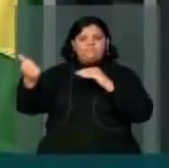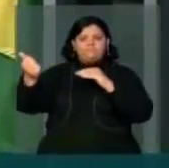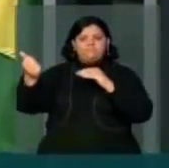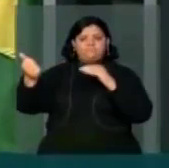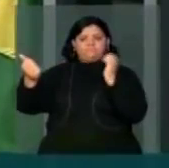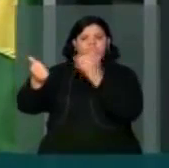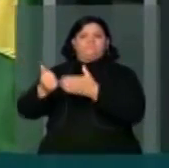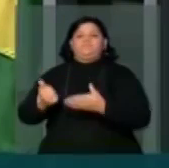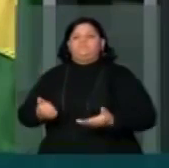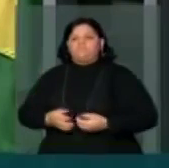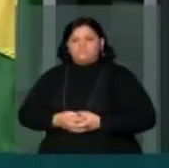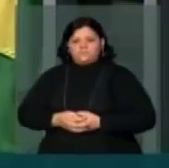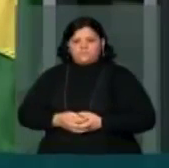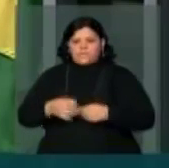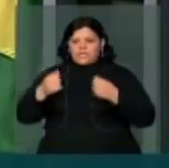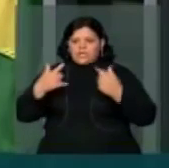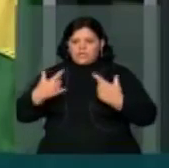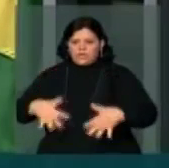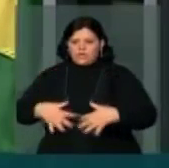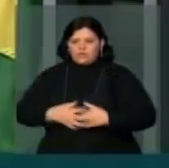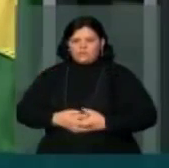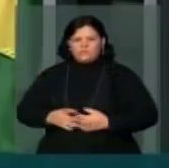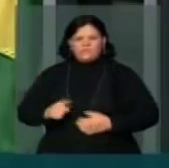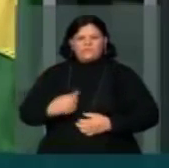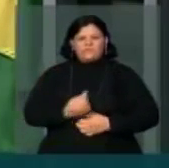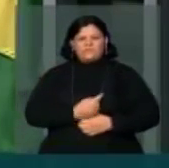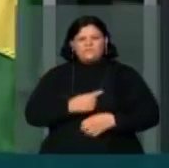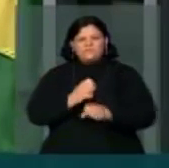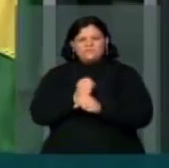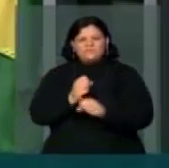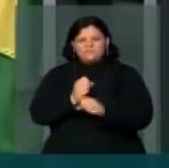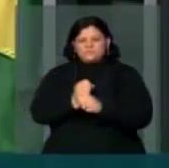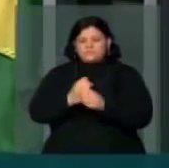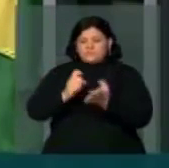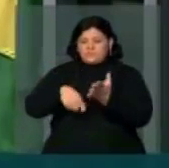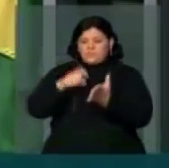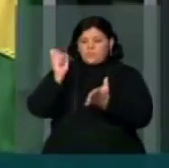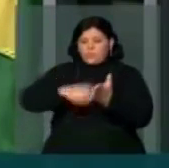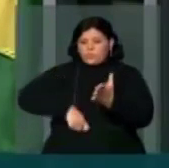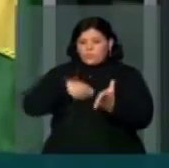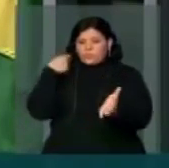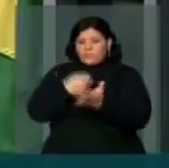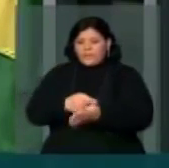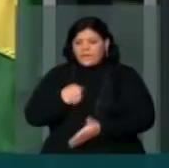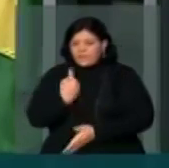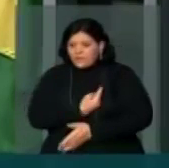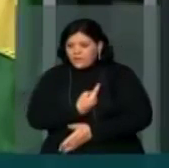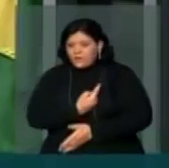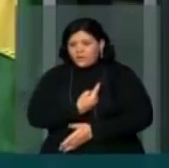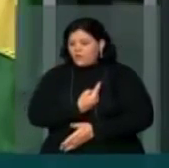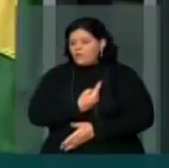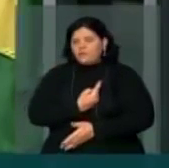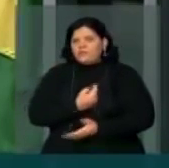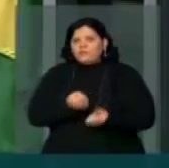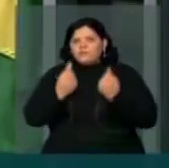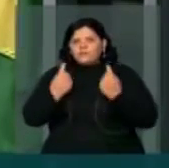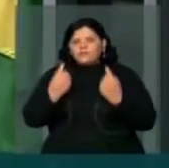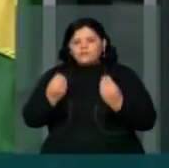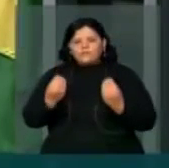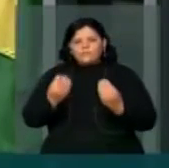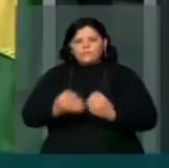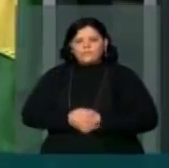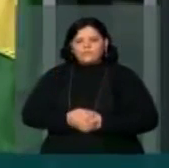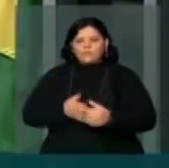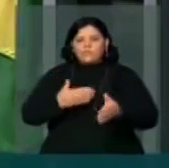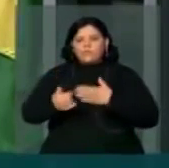comemoração. A nossa carga tributária é algo surreal, que corrói o sonho de qualquer trabalhador